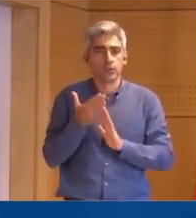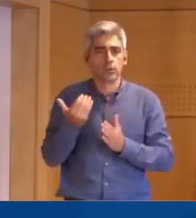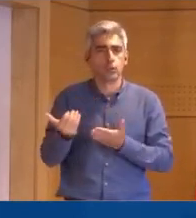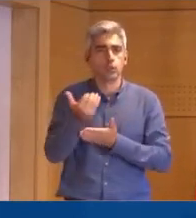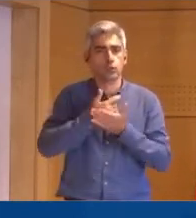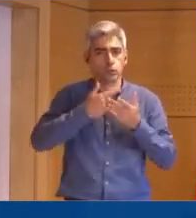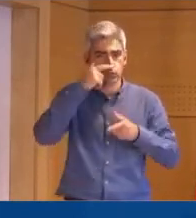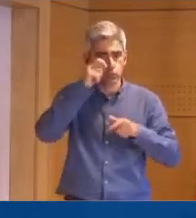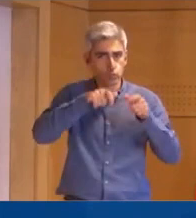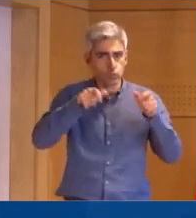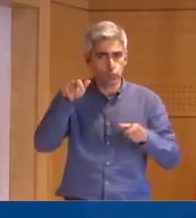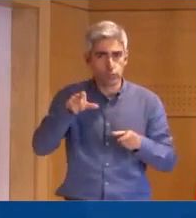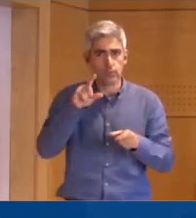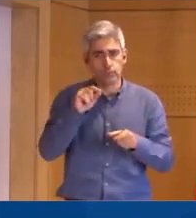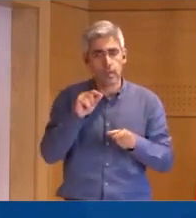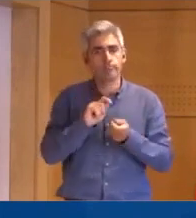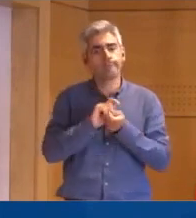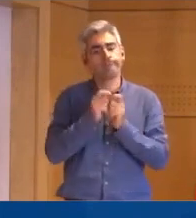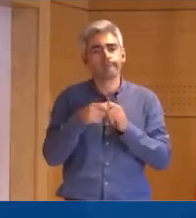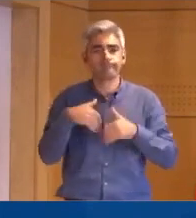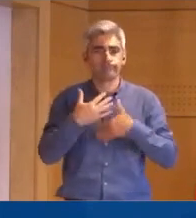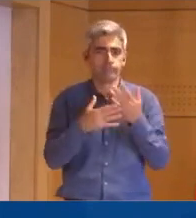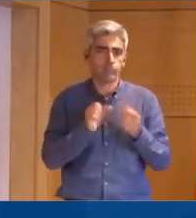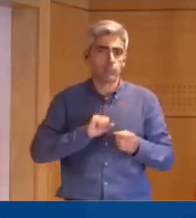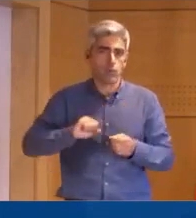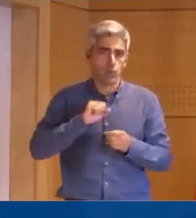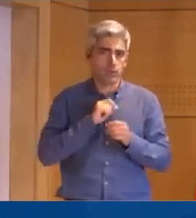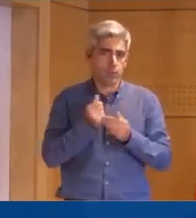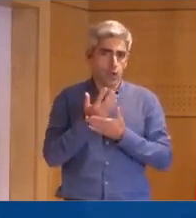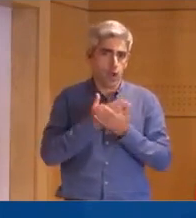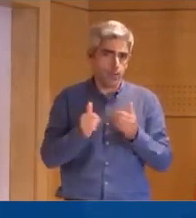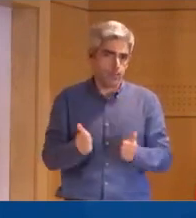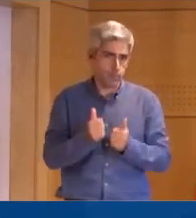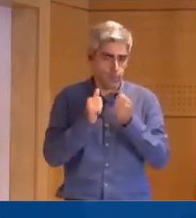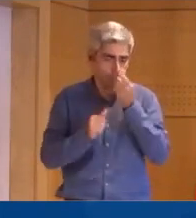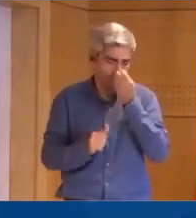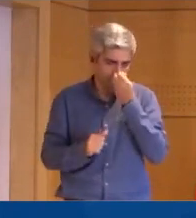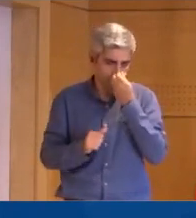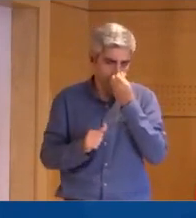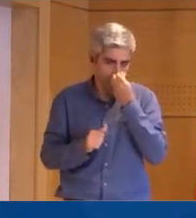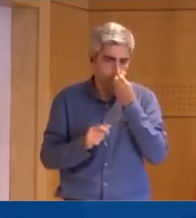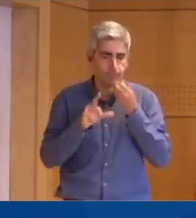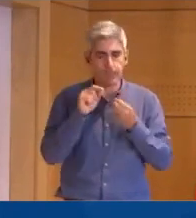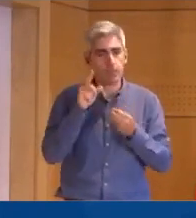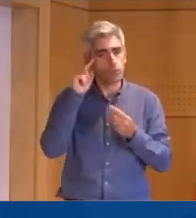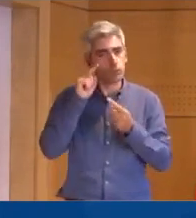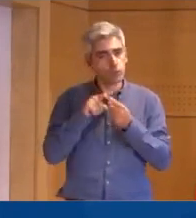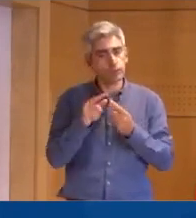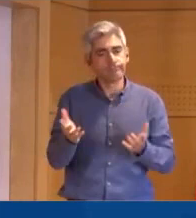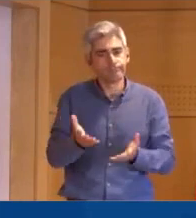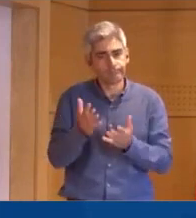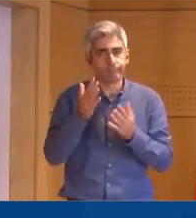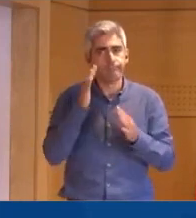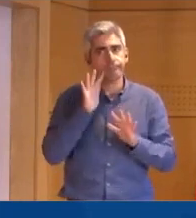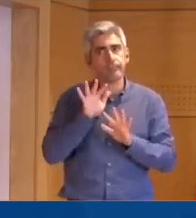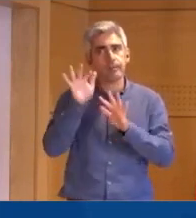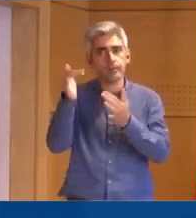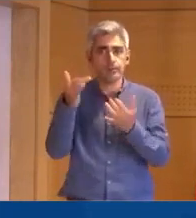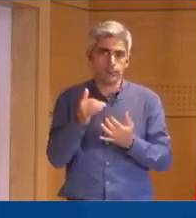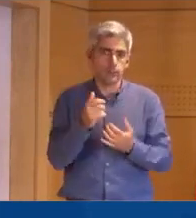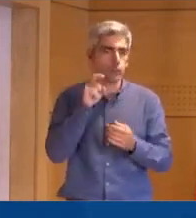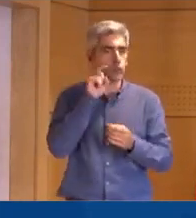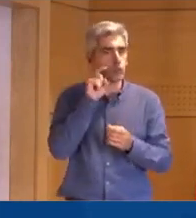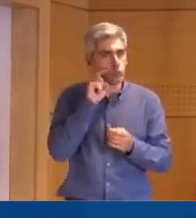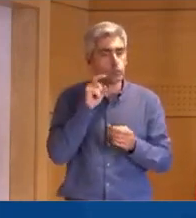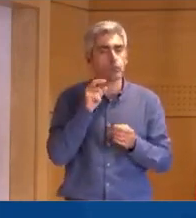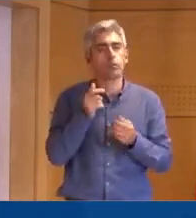humanos e a necessária revitalização da nossa economia. Também no sentido da promoção das migrações seguras, ordenadas